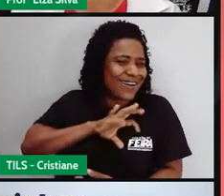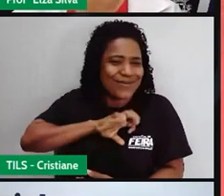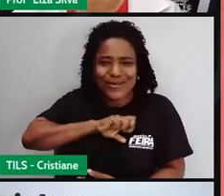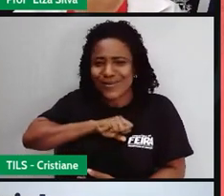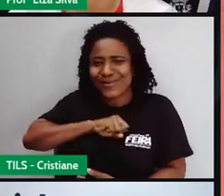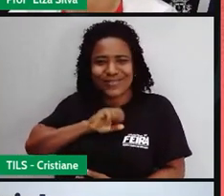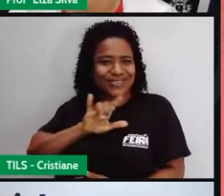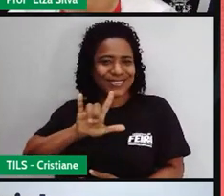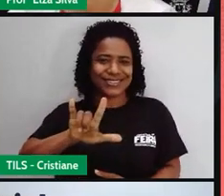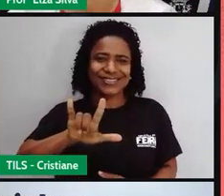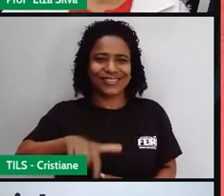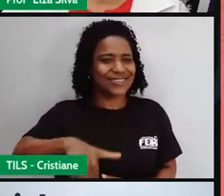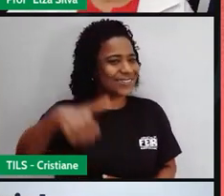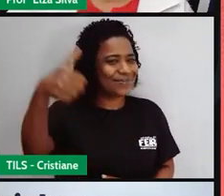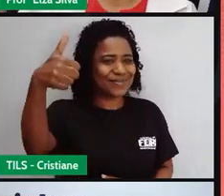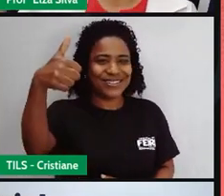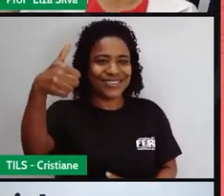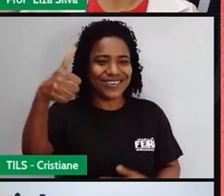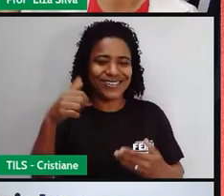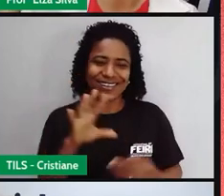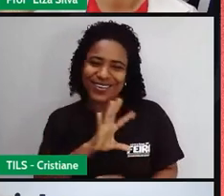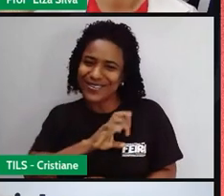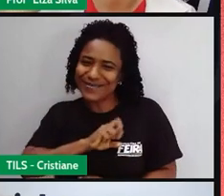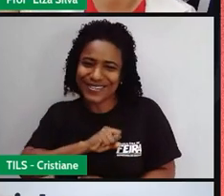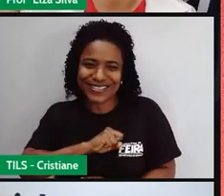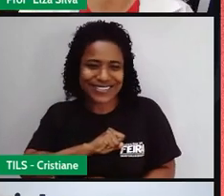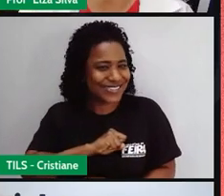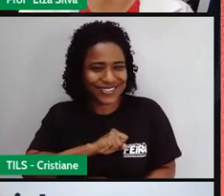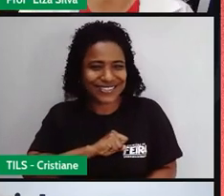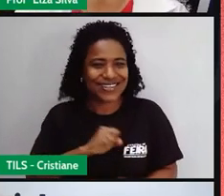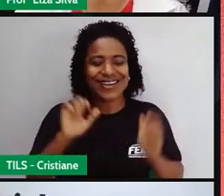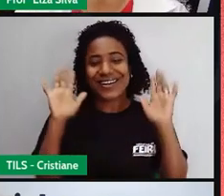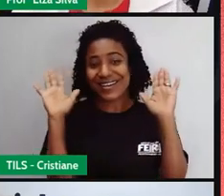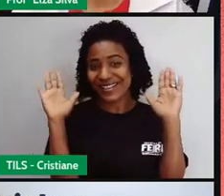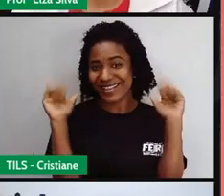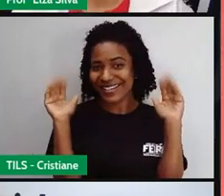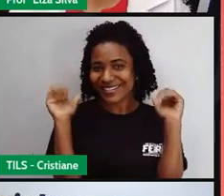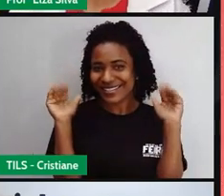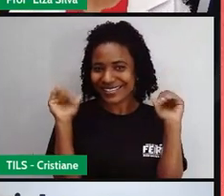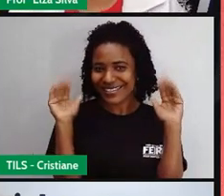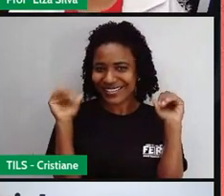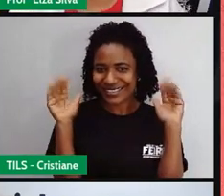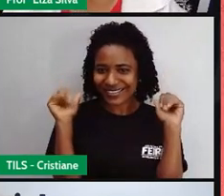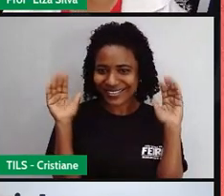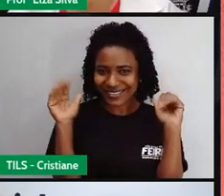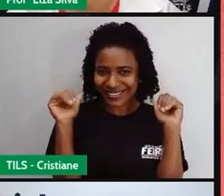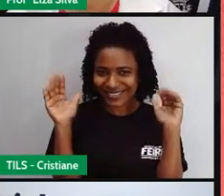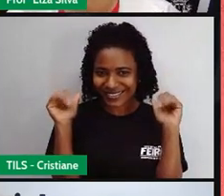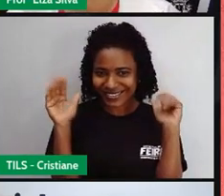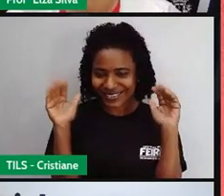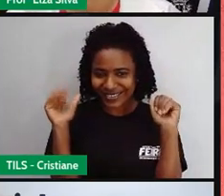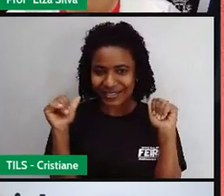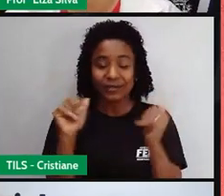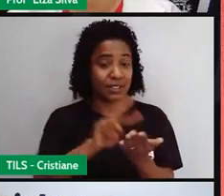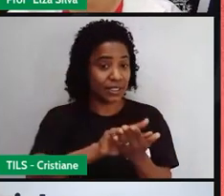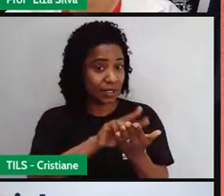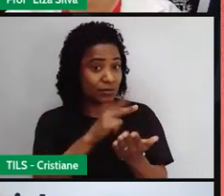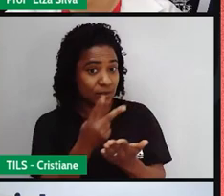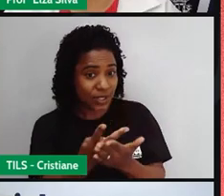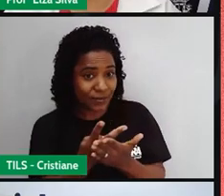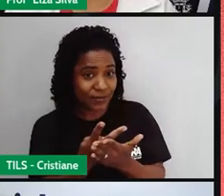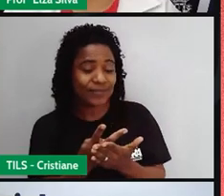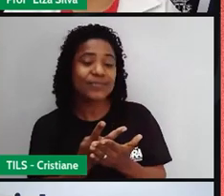romântico. tchau, tchau. Tchau. Tchau. Tchau. Tchau, tchau. Valentine's Day, ok?